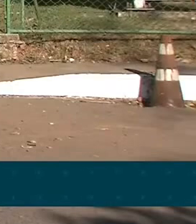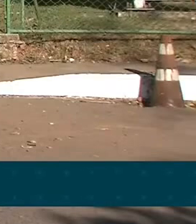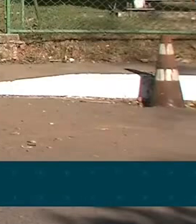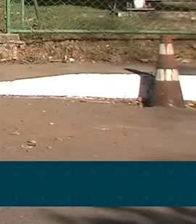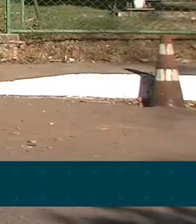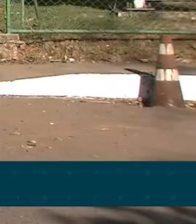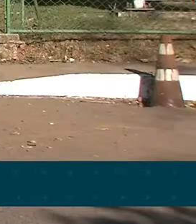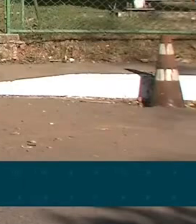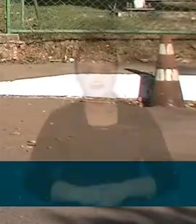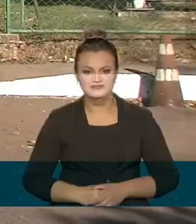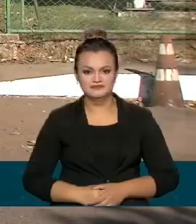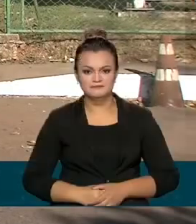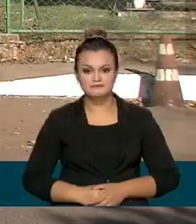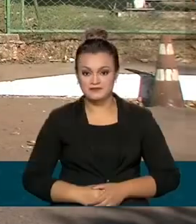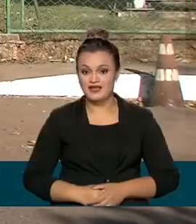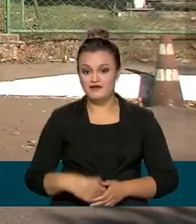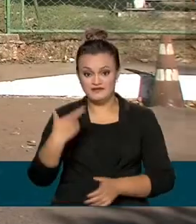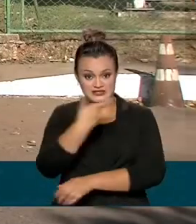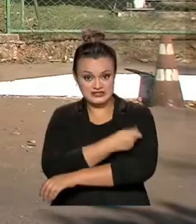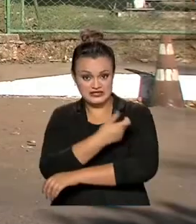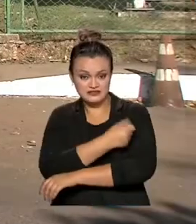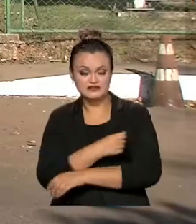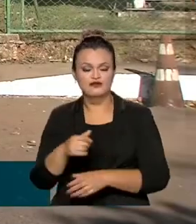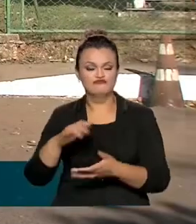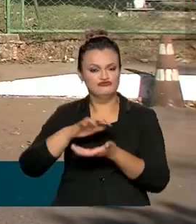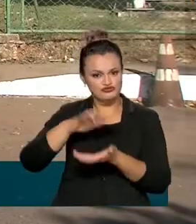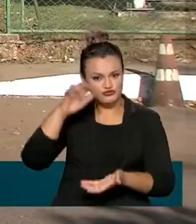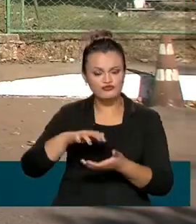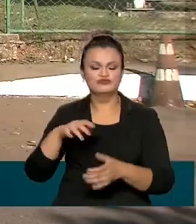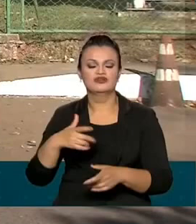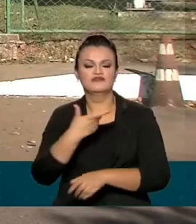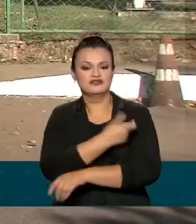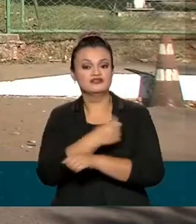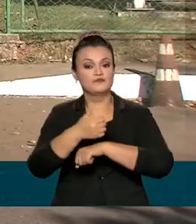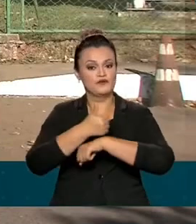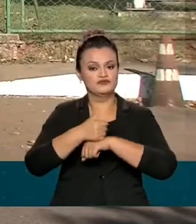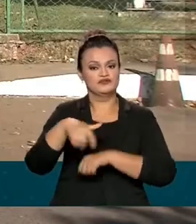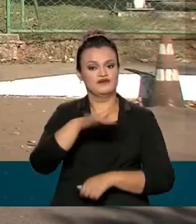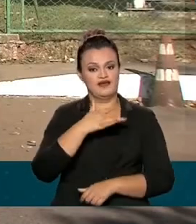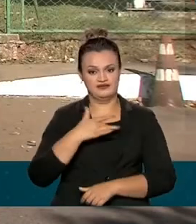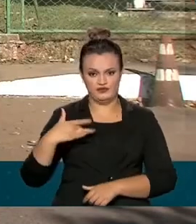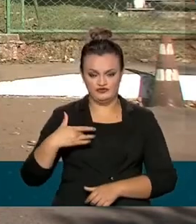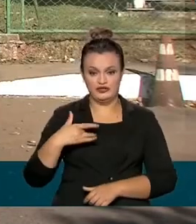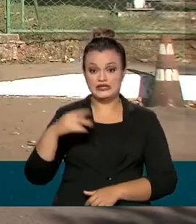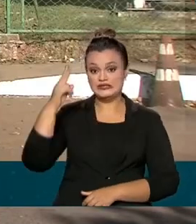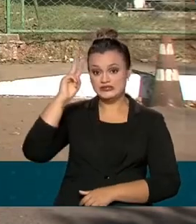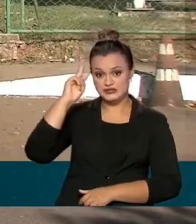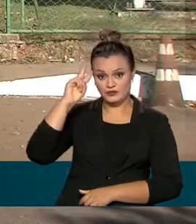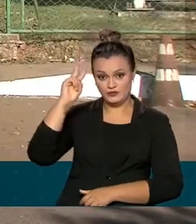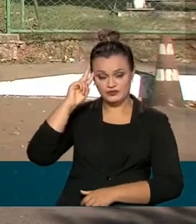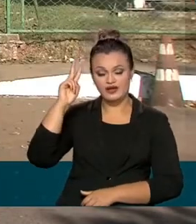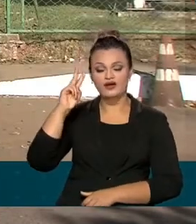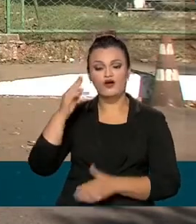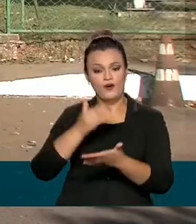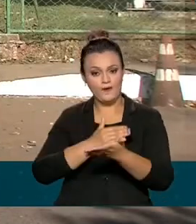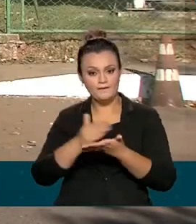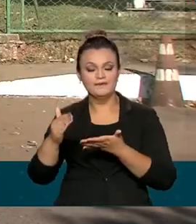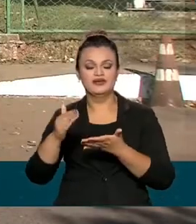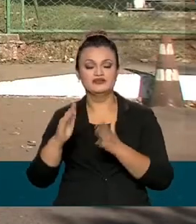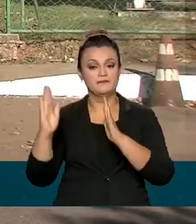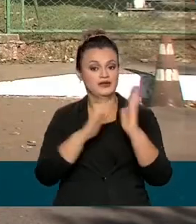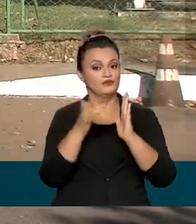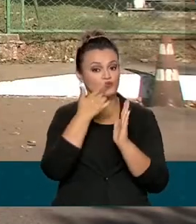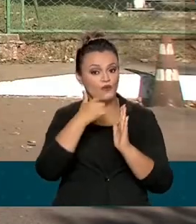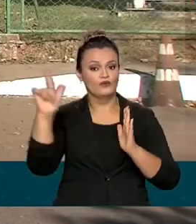4 de abril com a imunização de idosos e também de profissionais de saúde. A partir de segunda-feira, tem início, portanto, uma nova